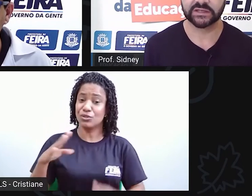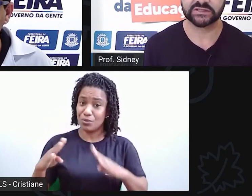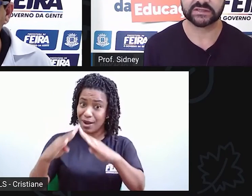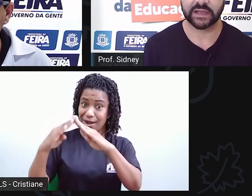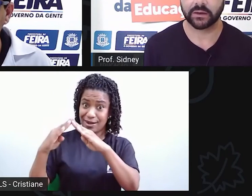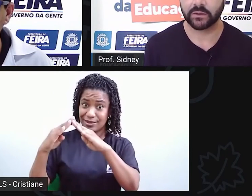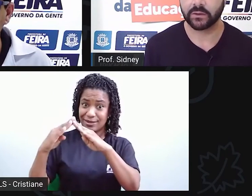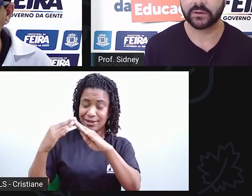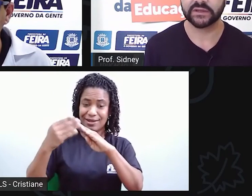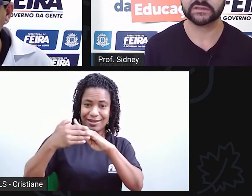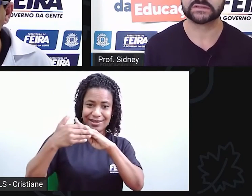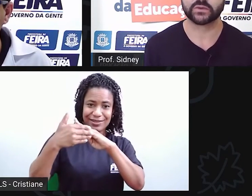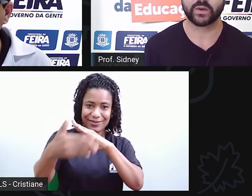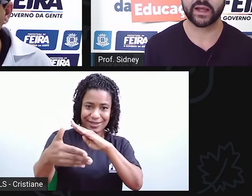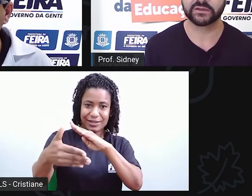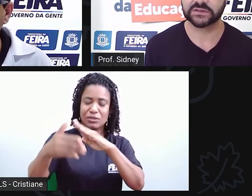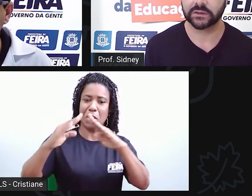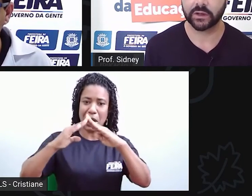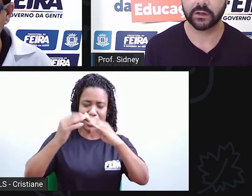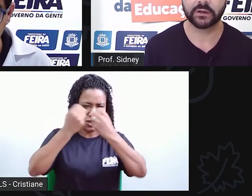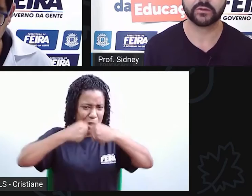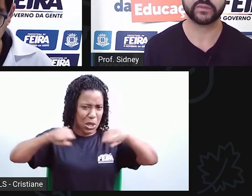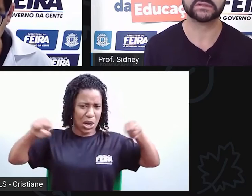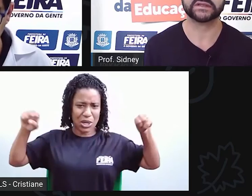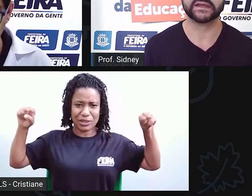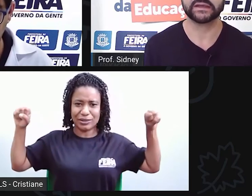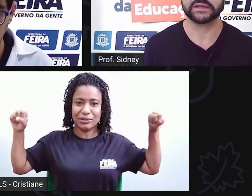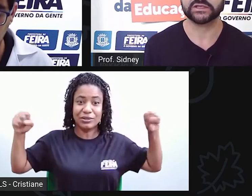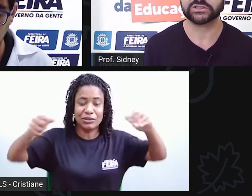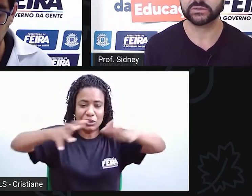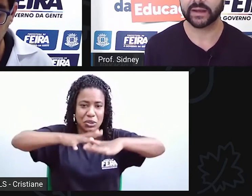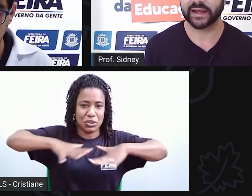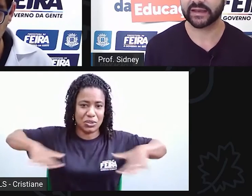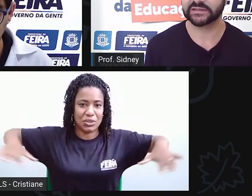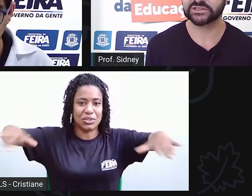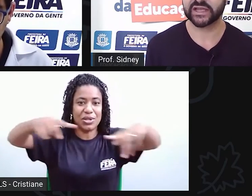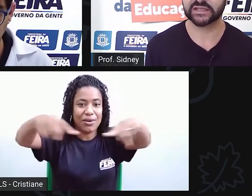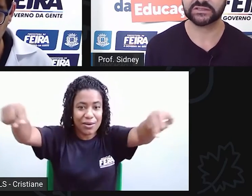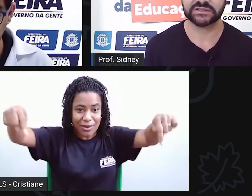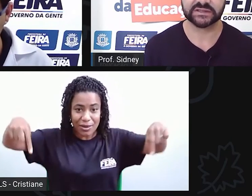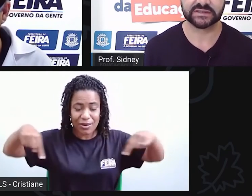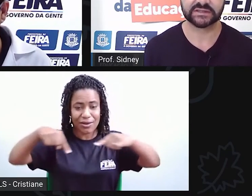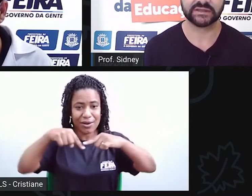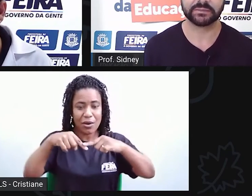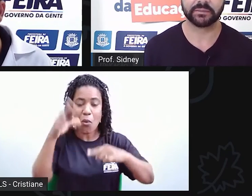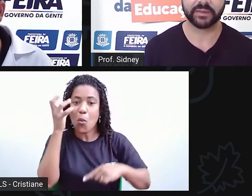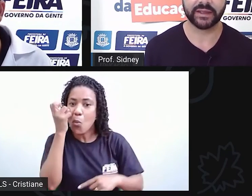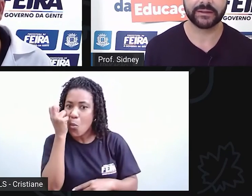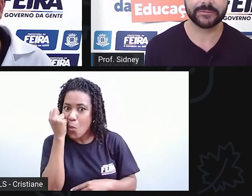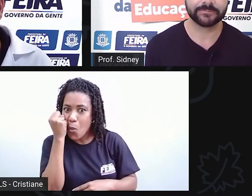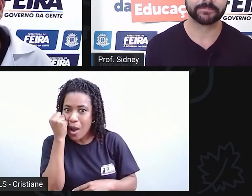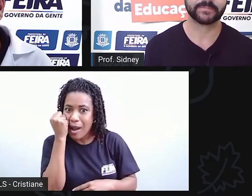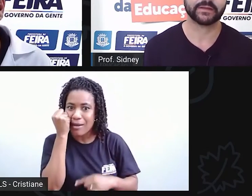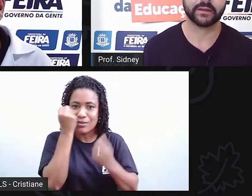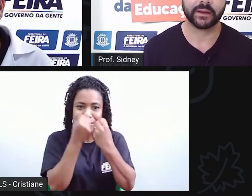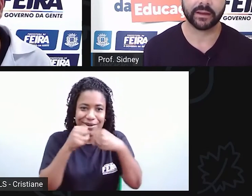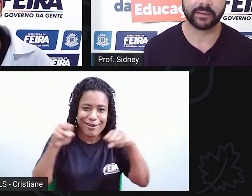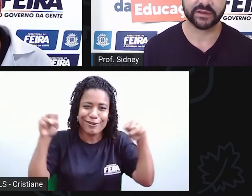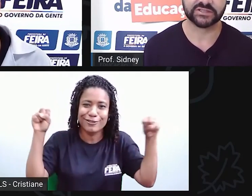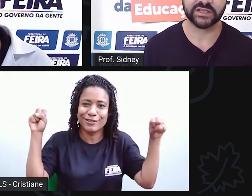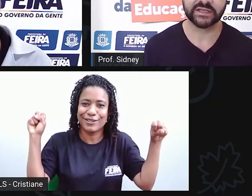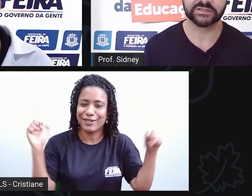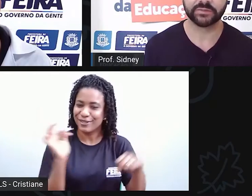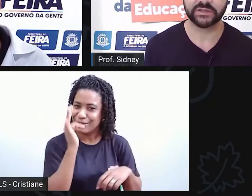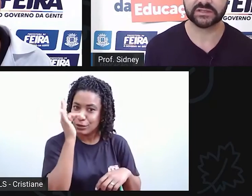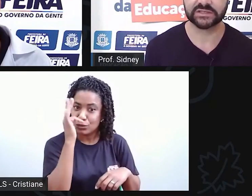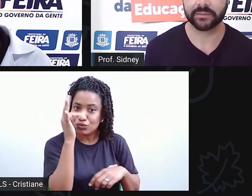grande, salões, quartos enormes, e tinha uma área de jardins bem abrangente,